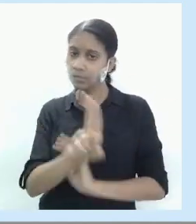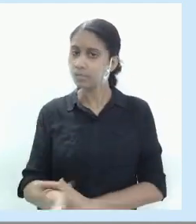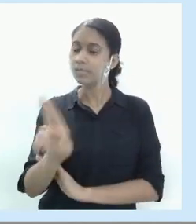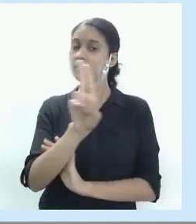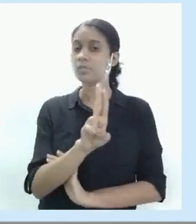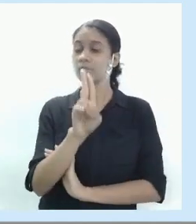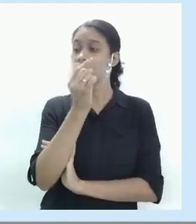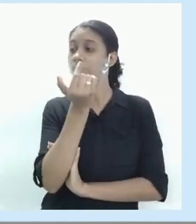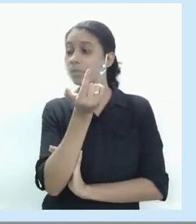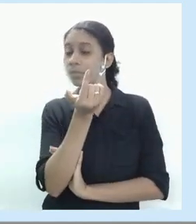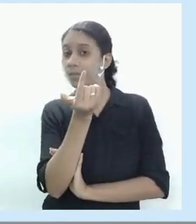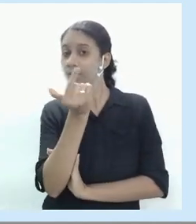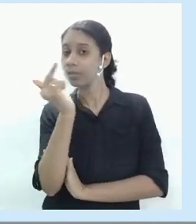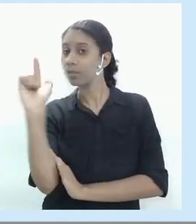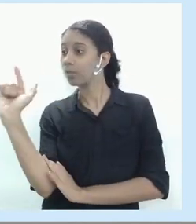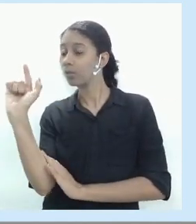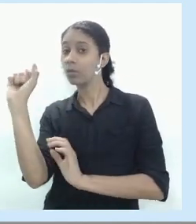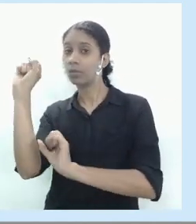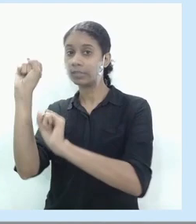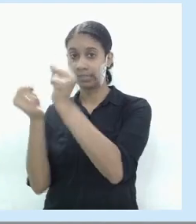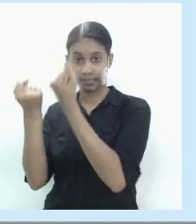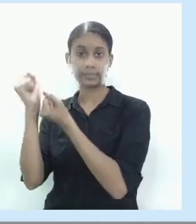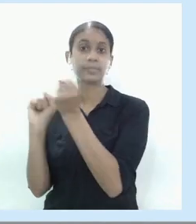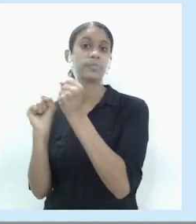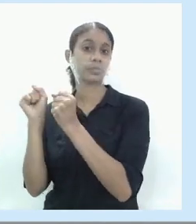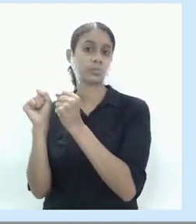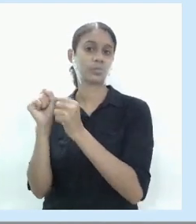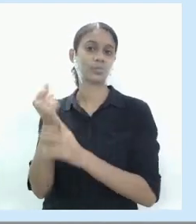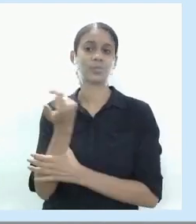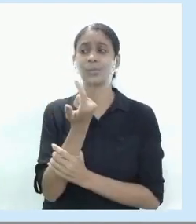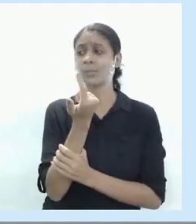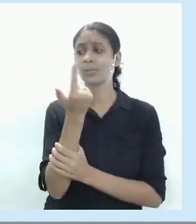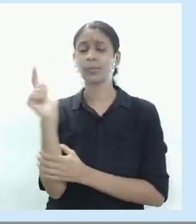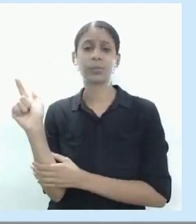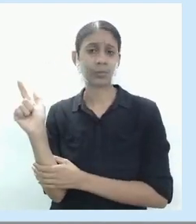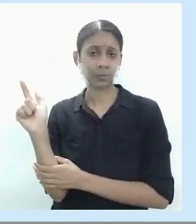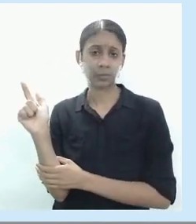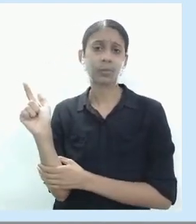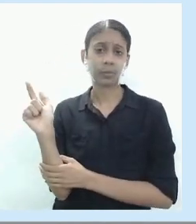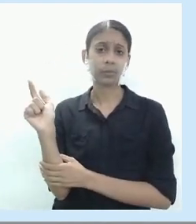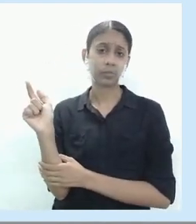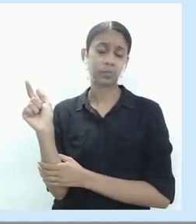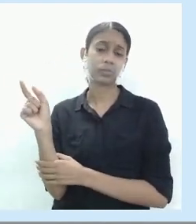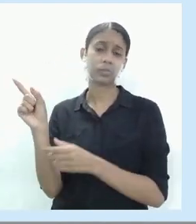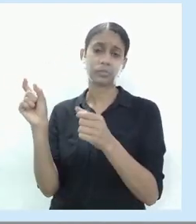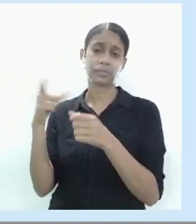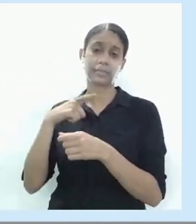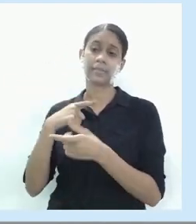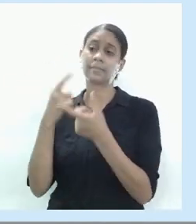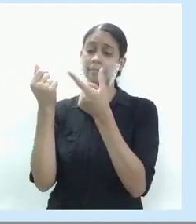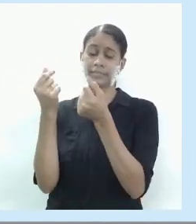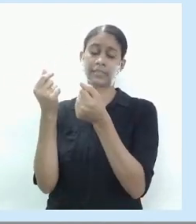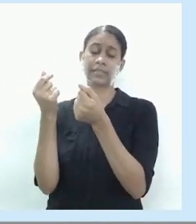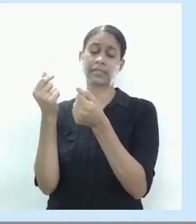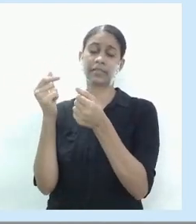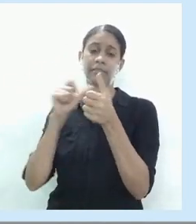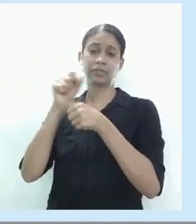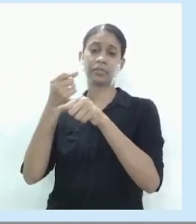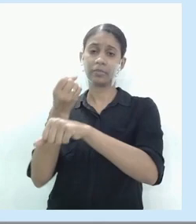servir para a outra indústria, num outro segmento econômico, ganhar dinheiro e gerar capital. Por exemplo,